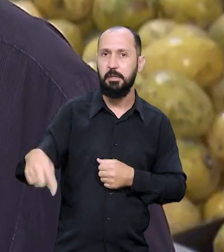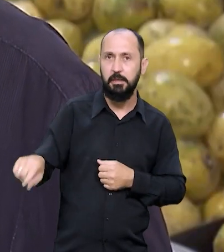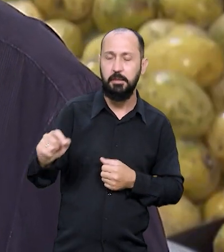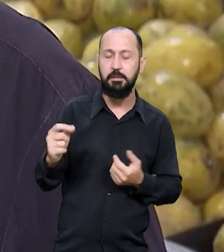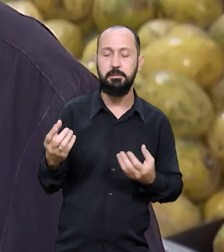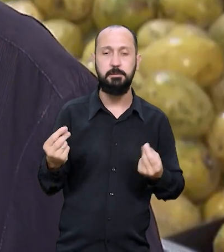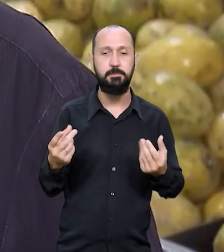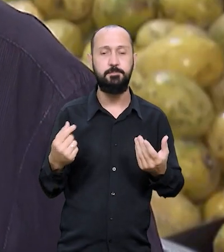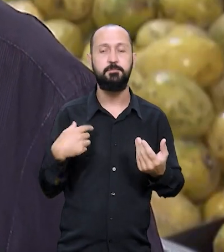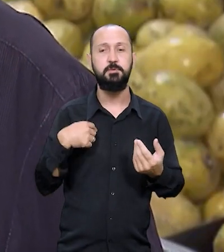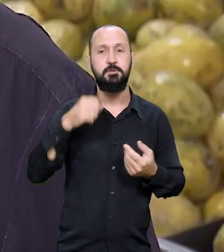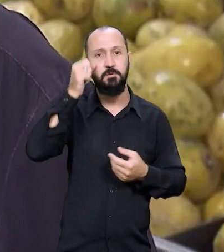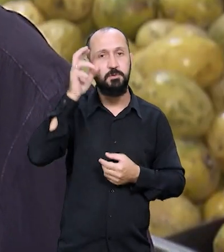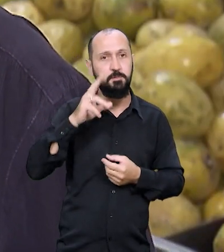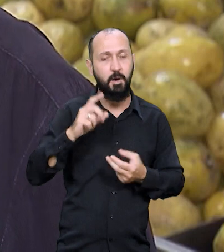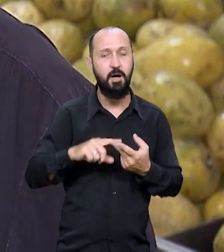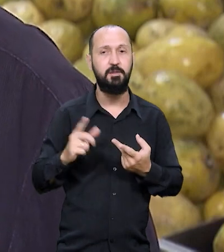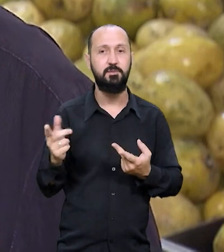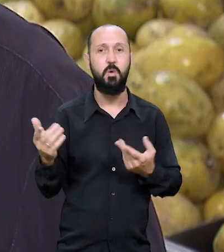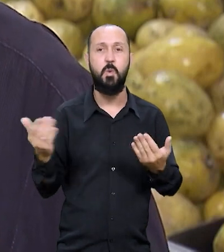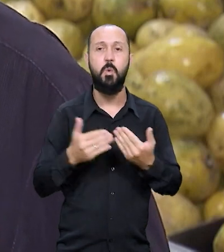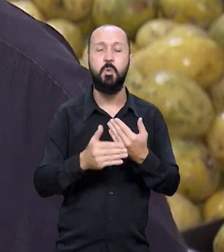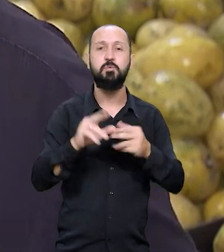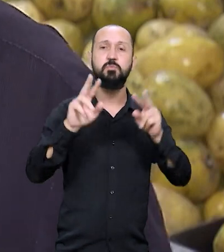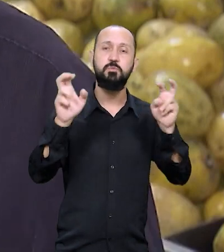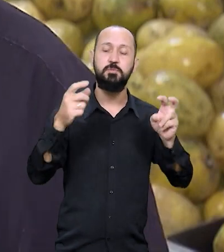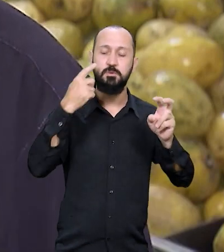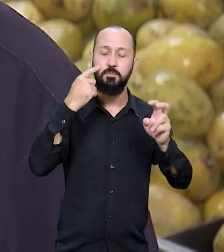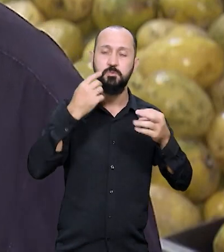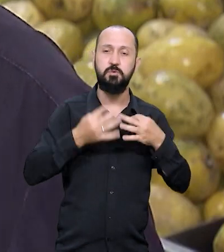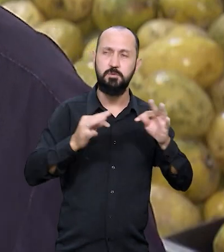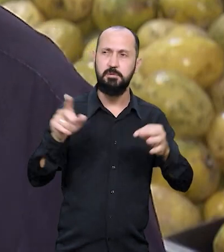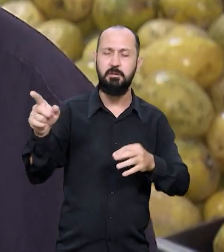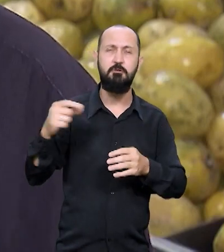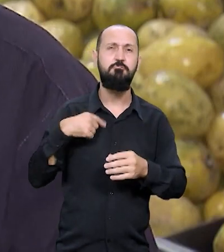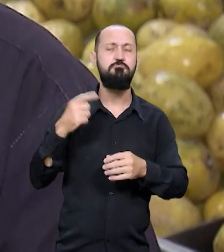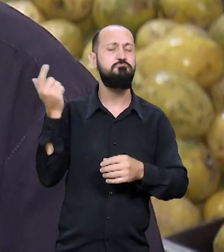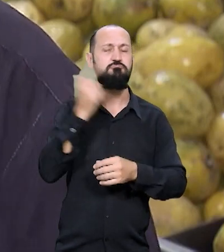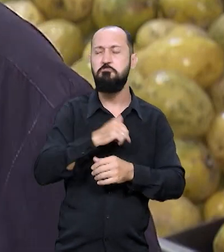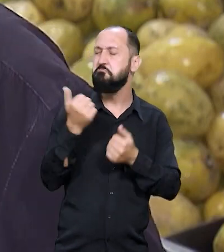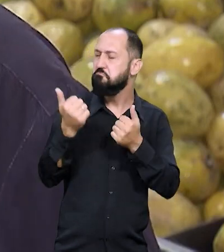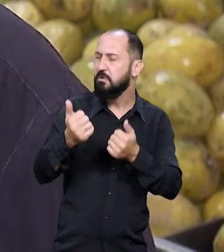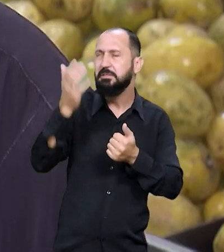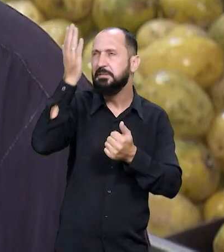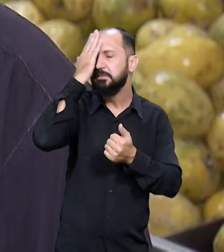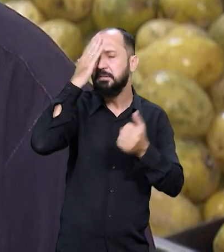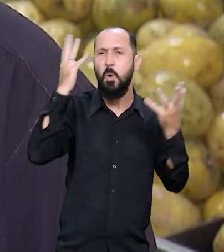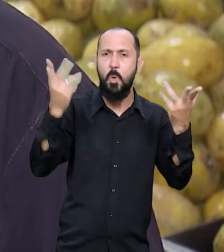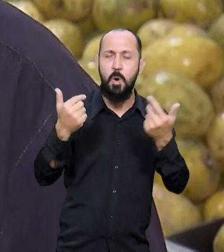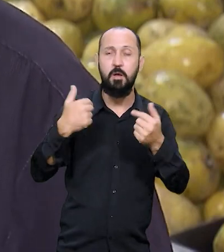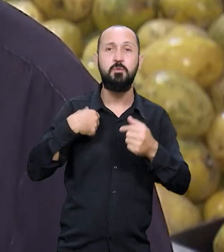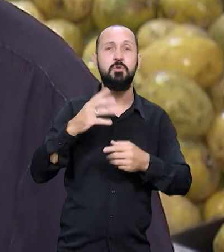ativos, eles são muito espertos. Hoje, na área de tecnologia, esses caras dão um banho.